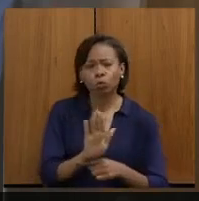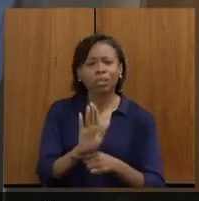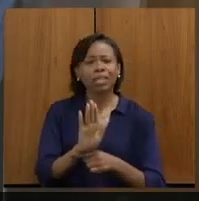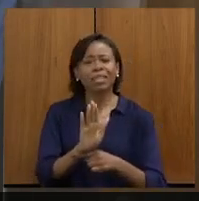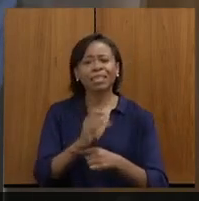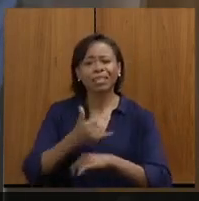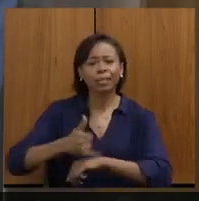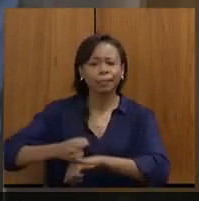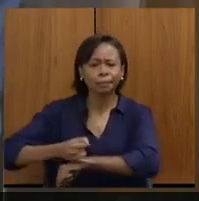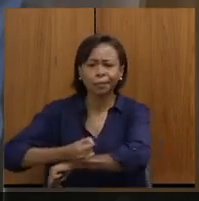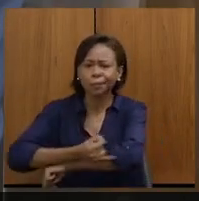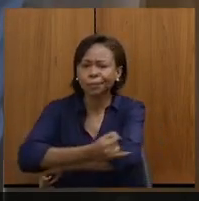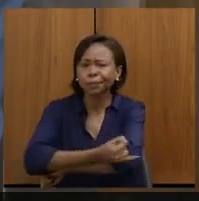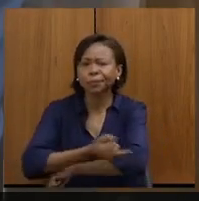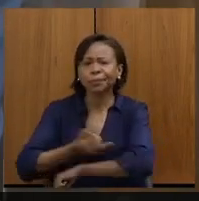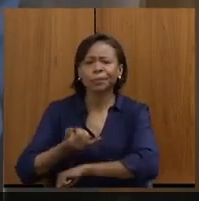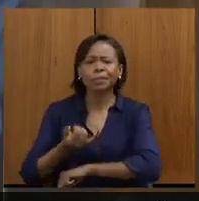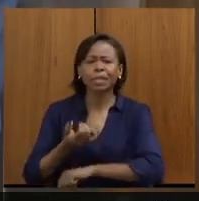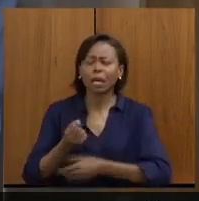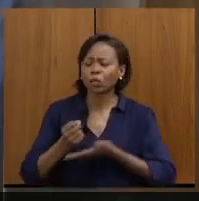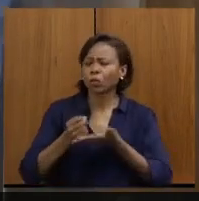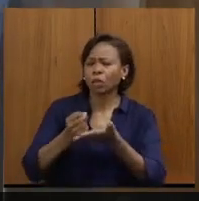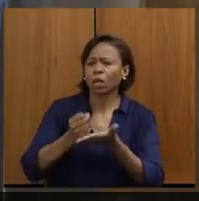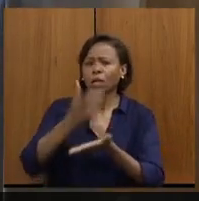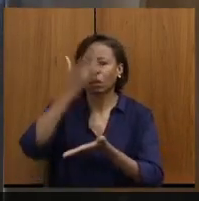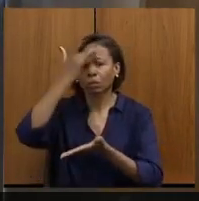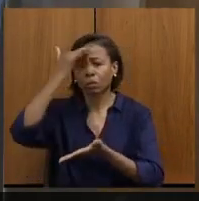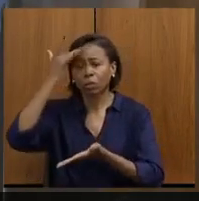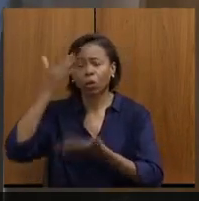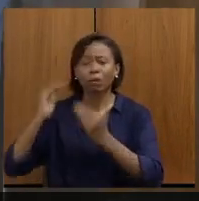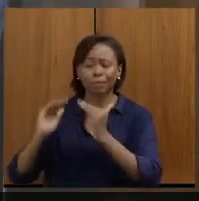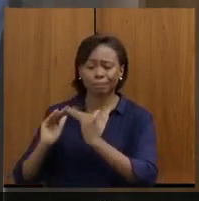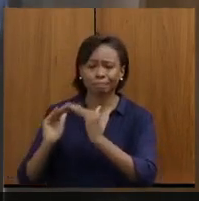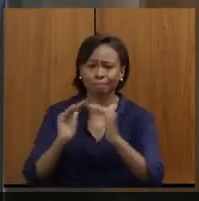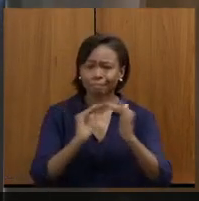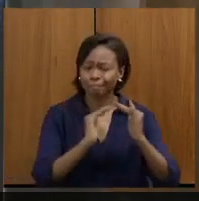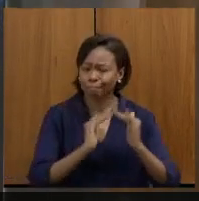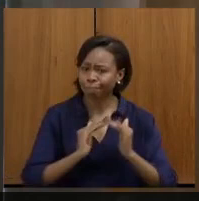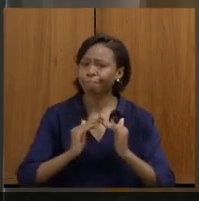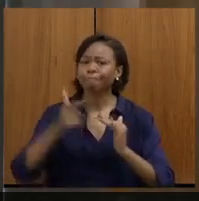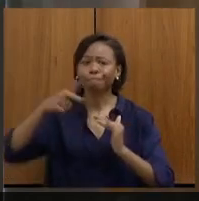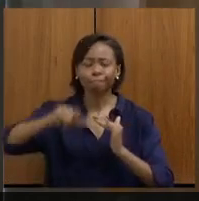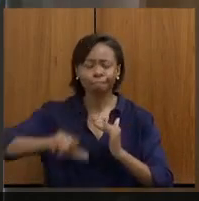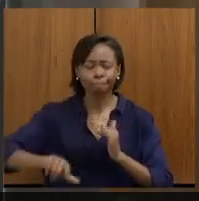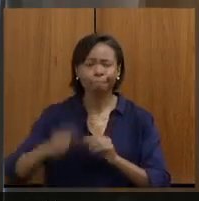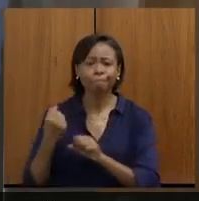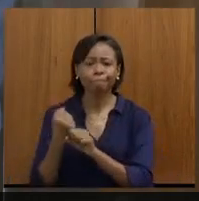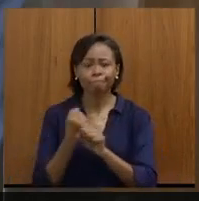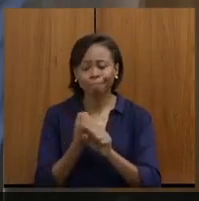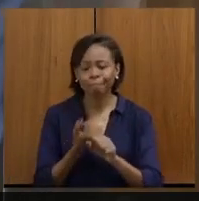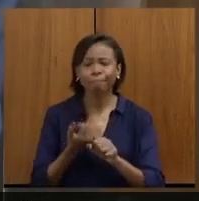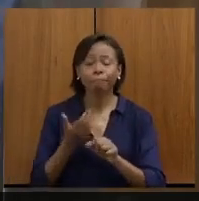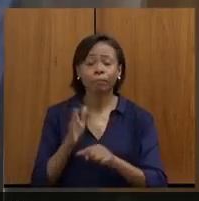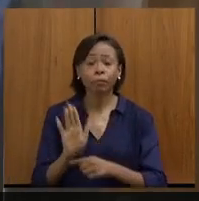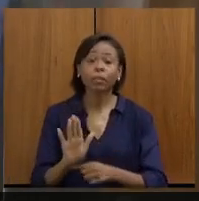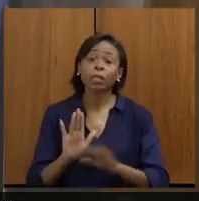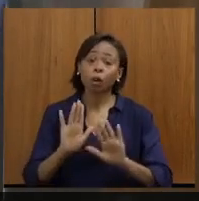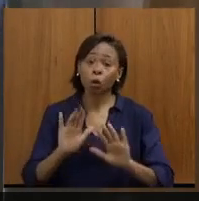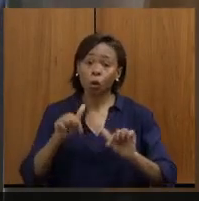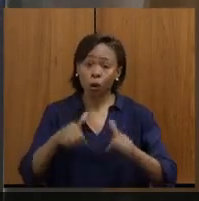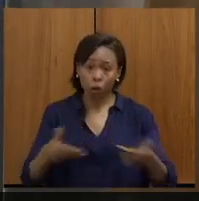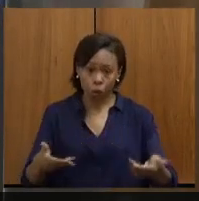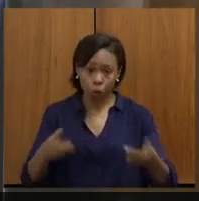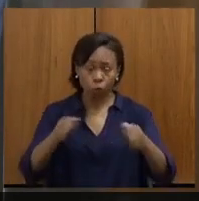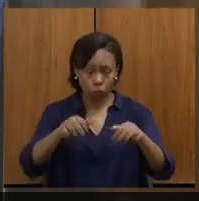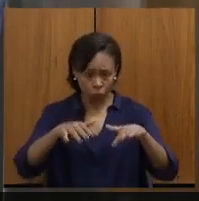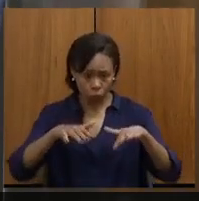infraestrutura, de vidas, de moradias. Então, nessa audiência específica, é a questão que eu gostaria de